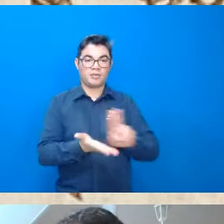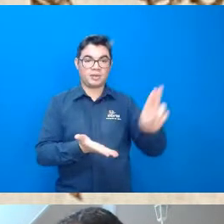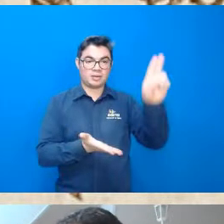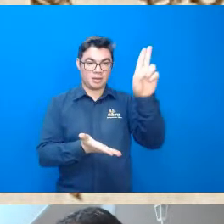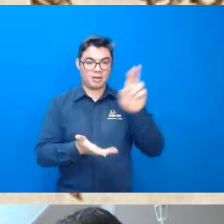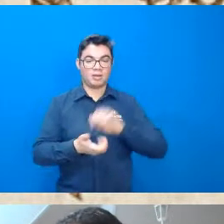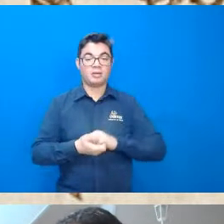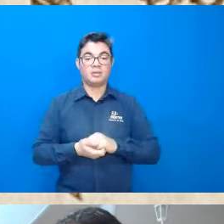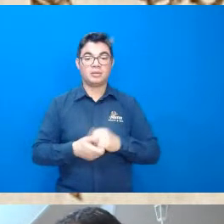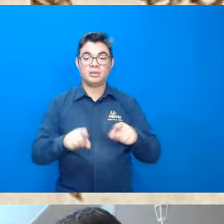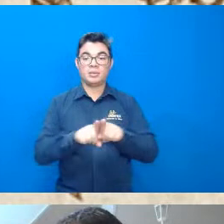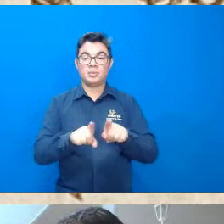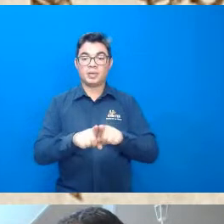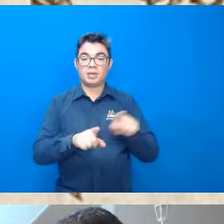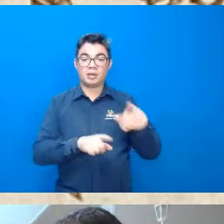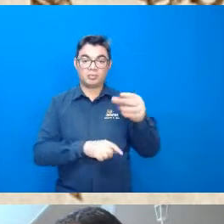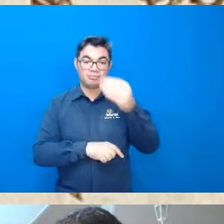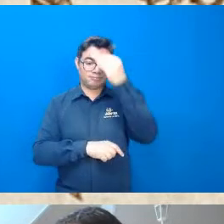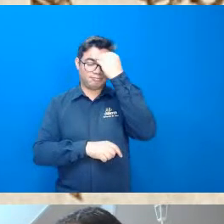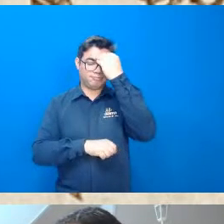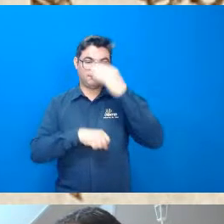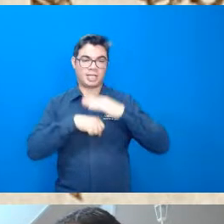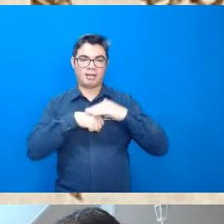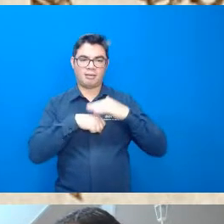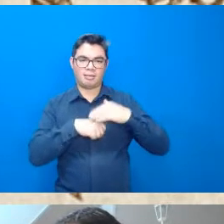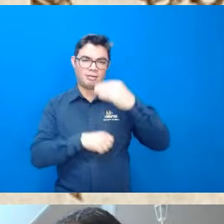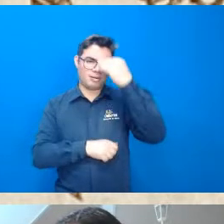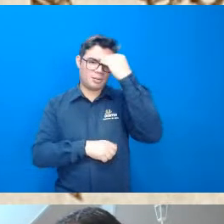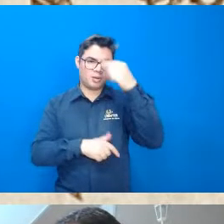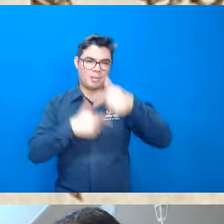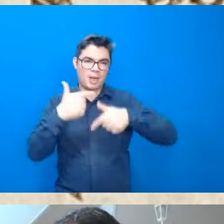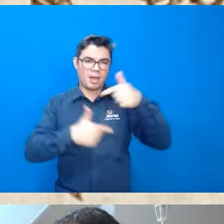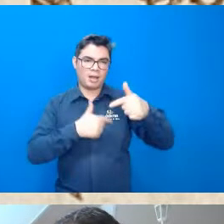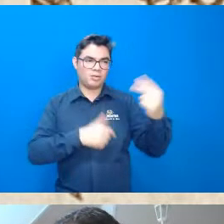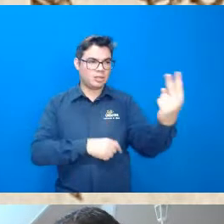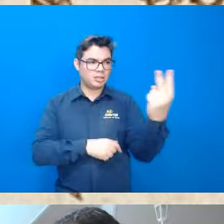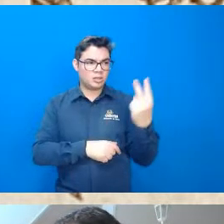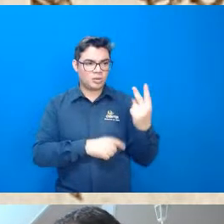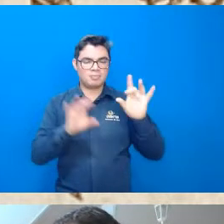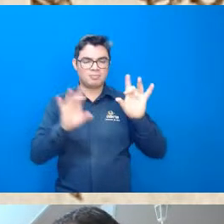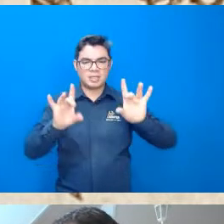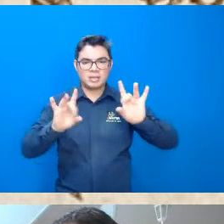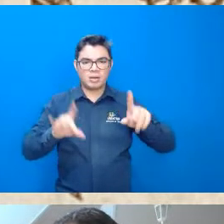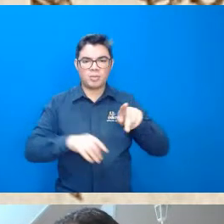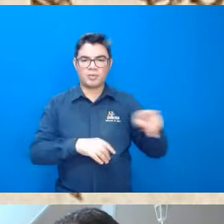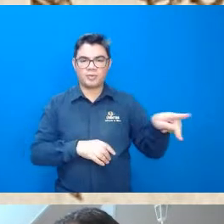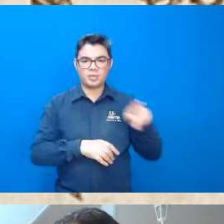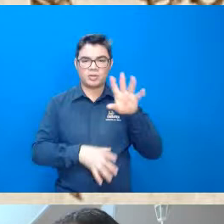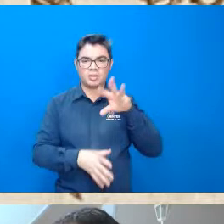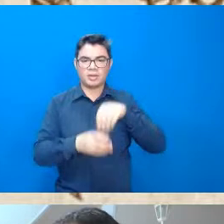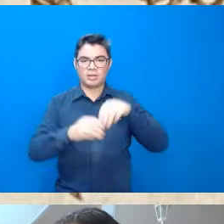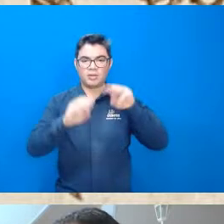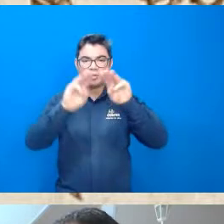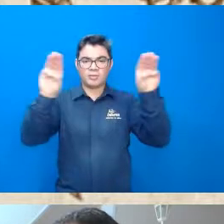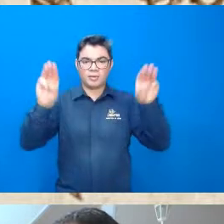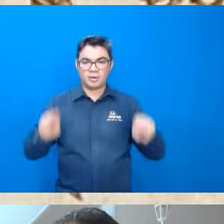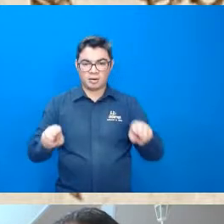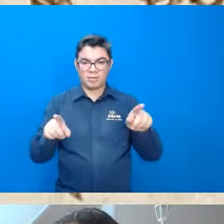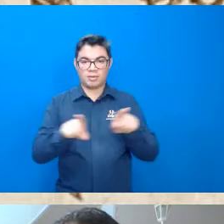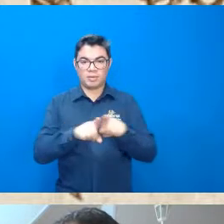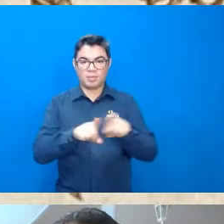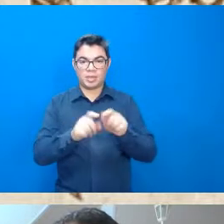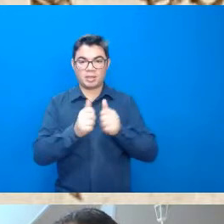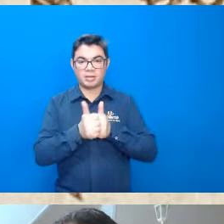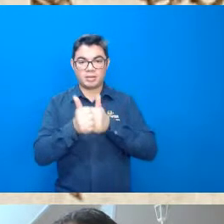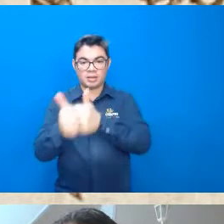e a gente guarda isso com muito carinho né todo o trabalho que eles fizeram aí dentro da universidade seguindo os passos